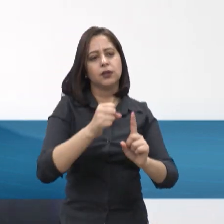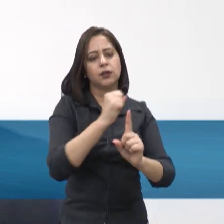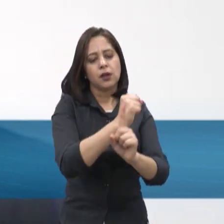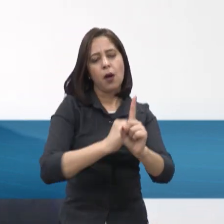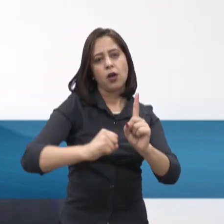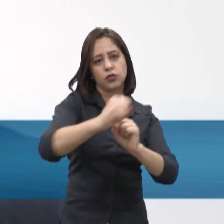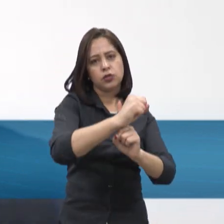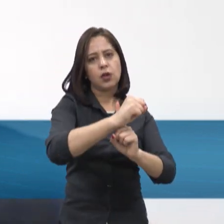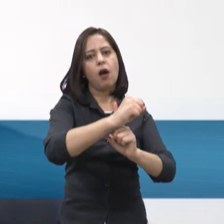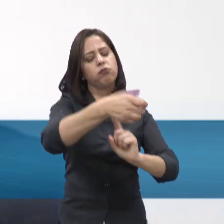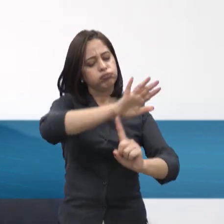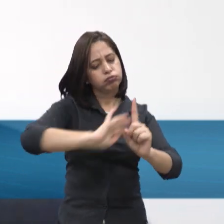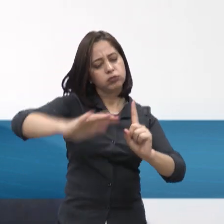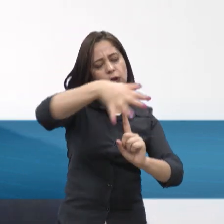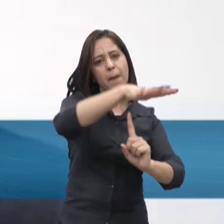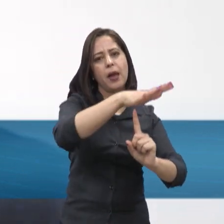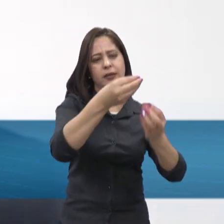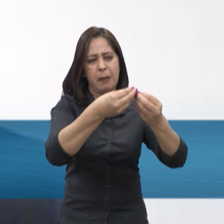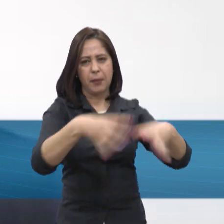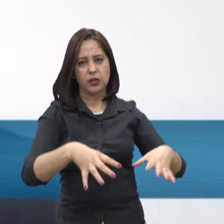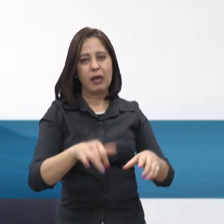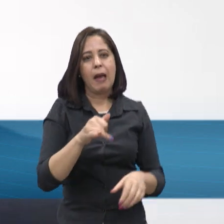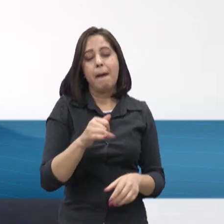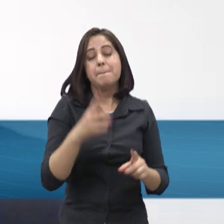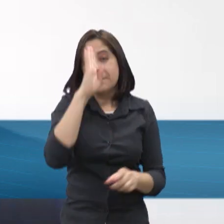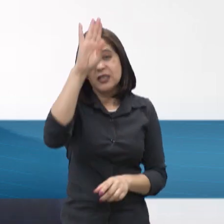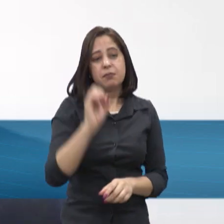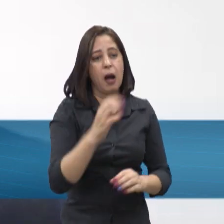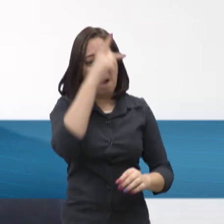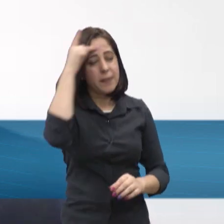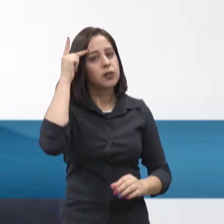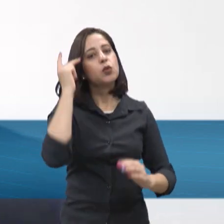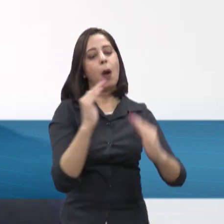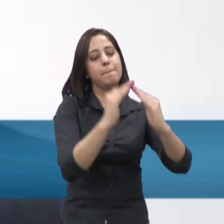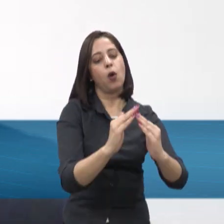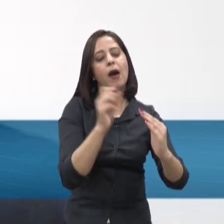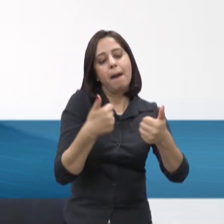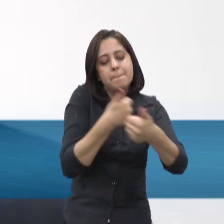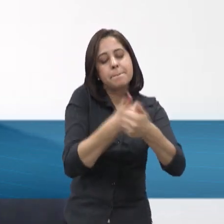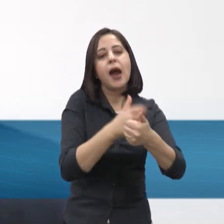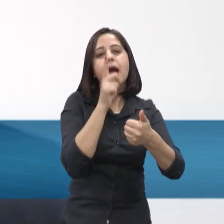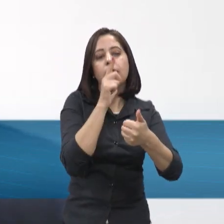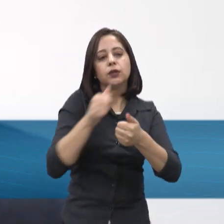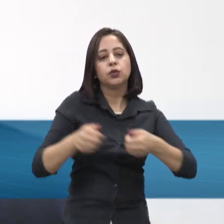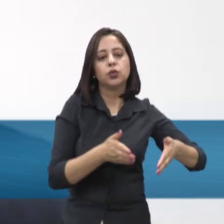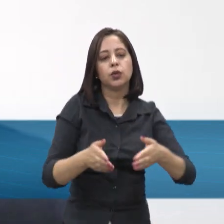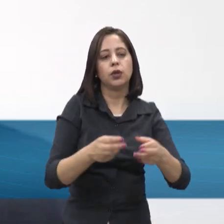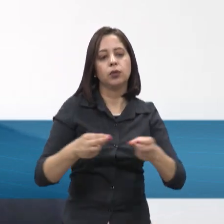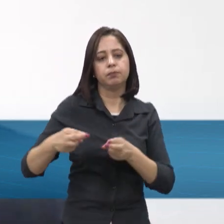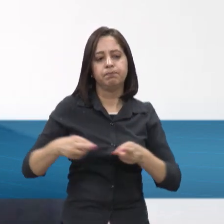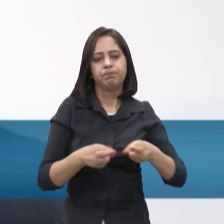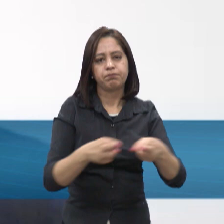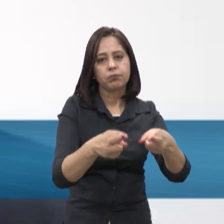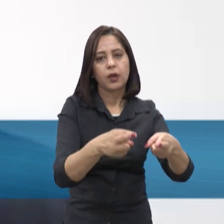falado principalmente em questão de comunidades, ribeirinhas, comunidades tradicionais, enfim. A construção de